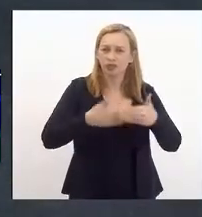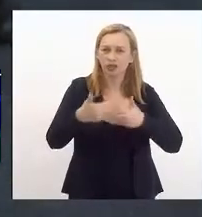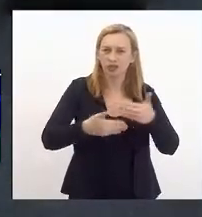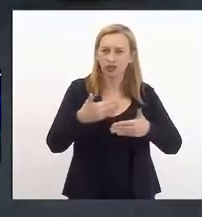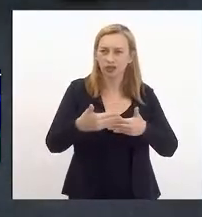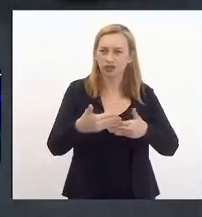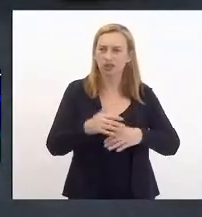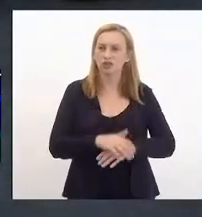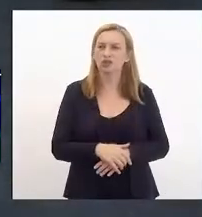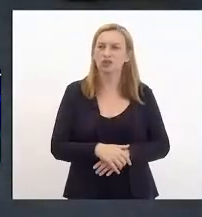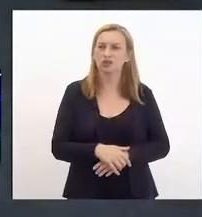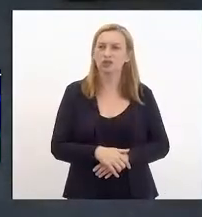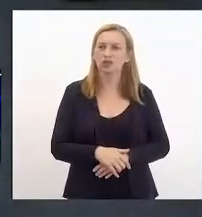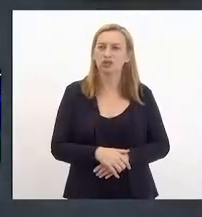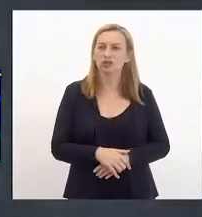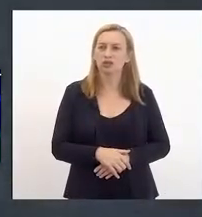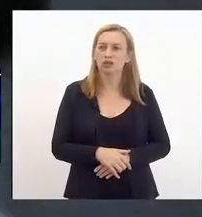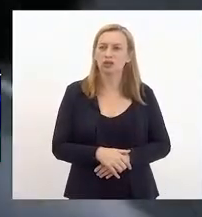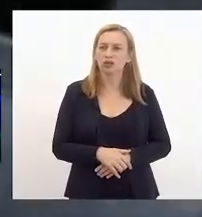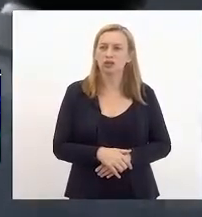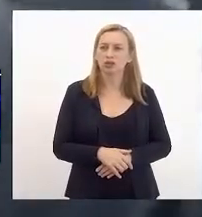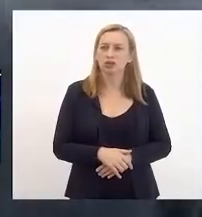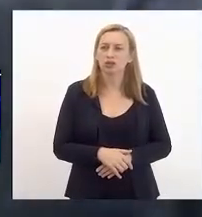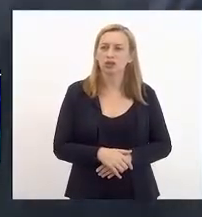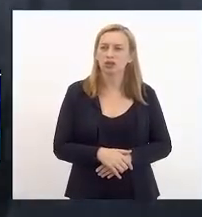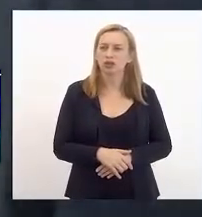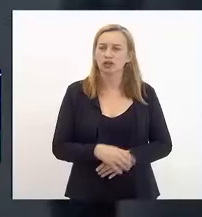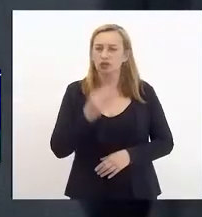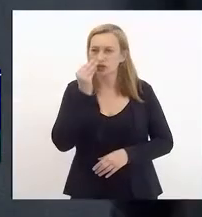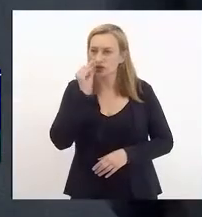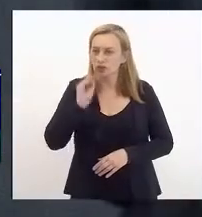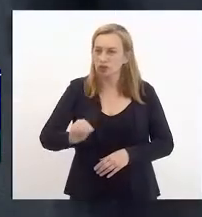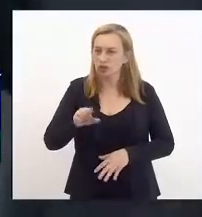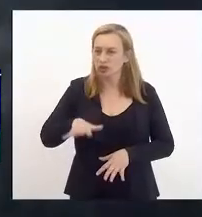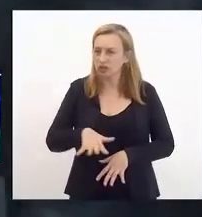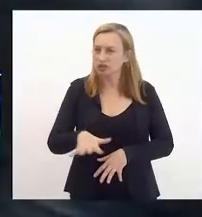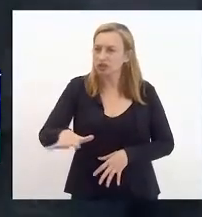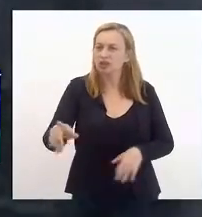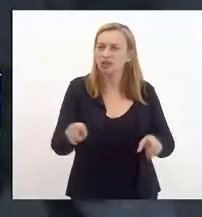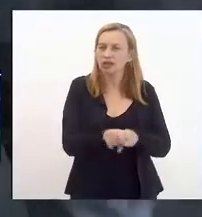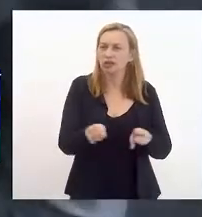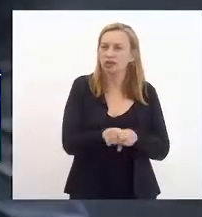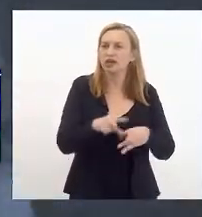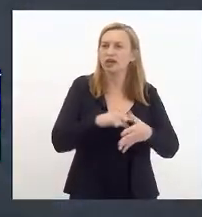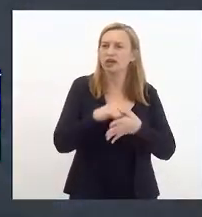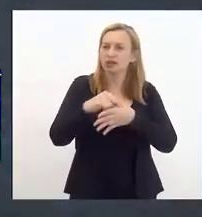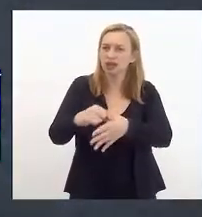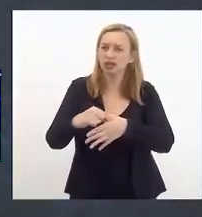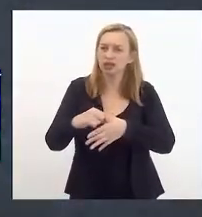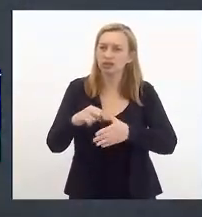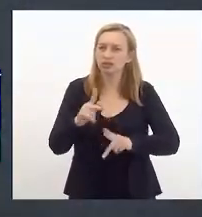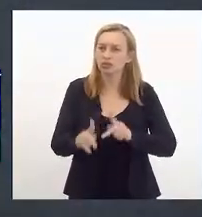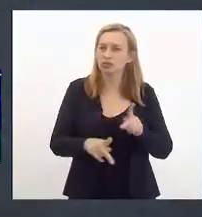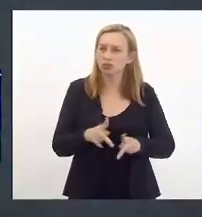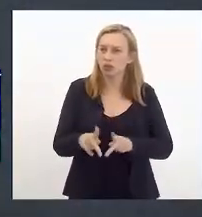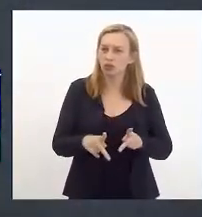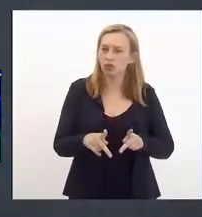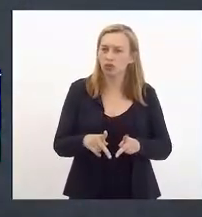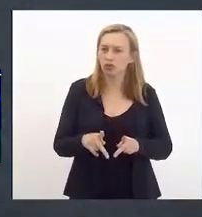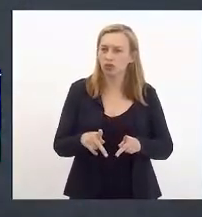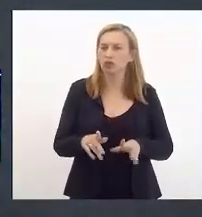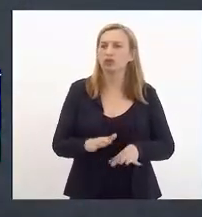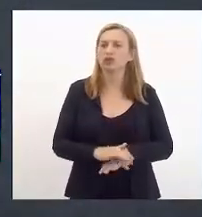criminalização que existe sobre as favelas e sobre as lideranças comunitárias. E aqui, essa casa tem